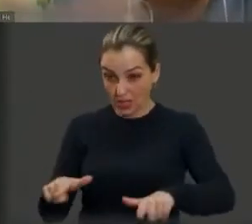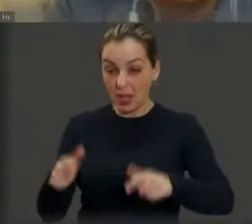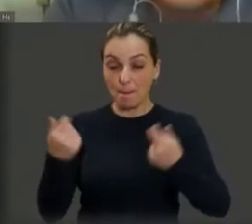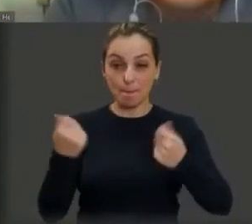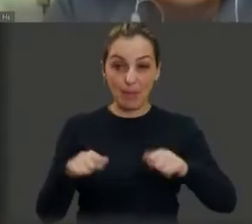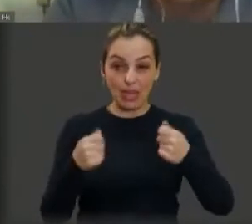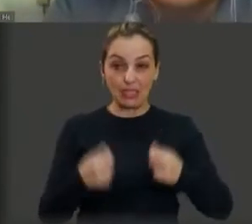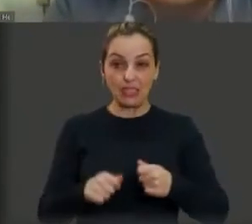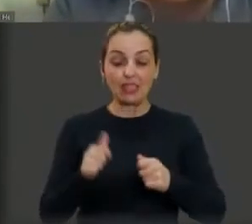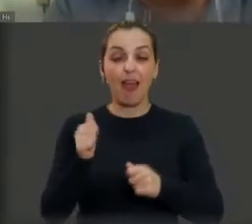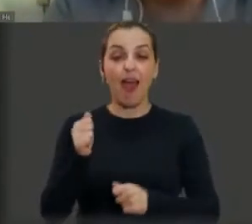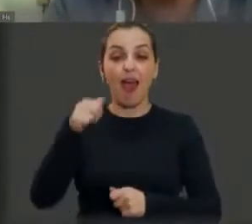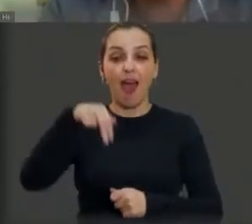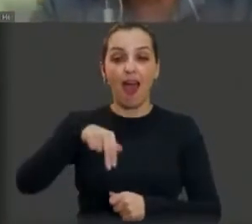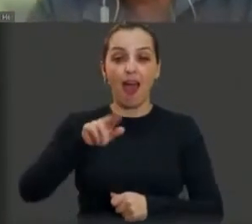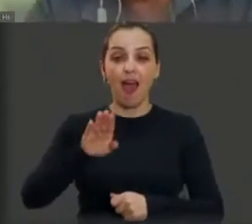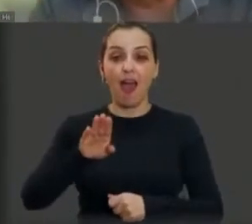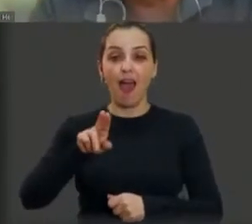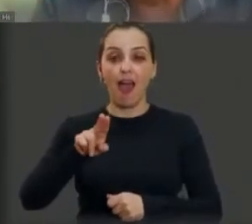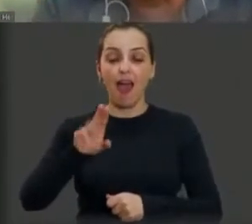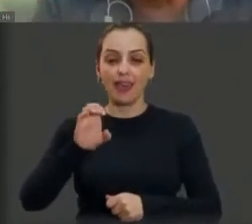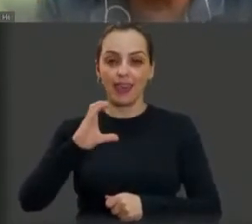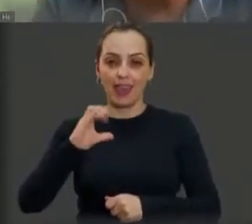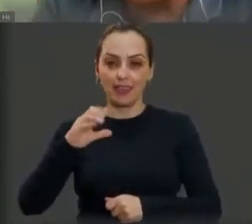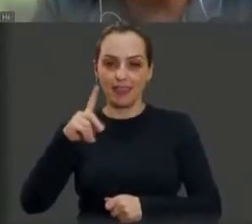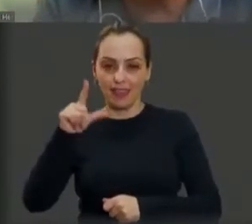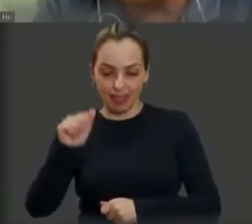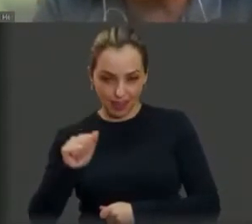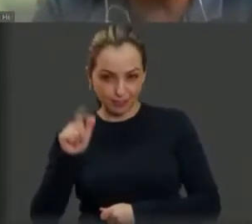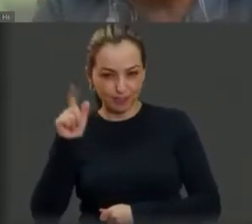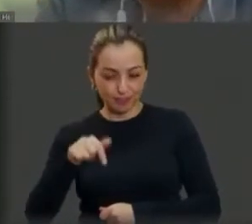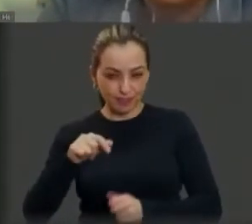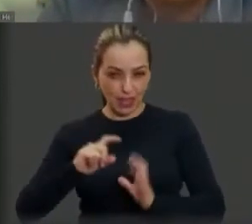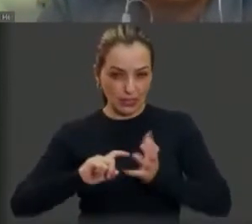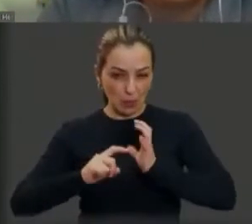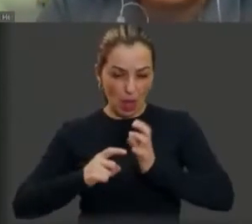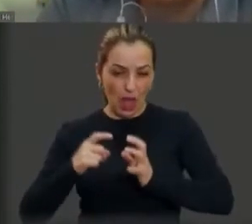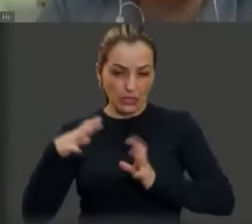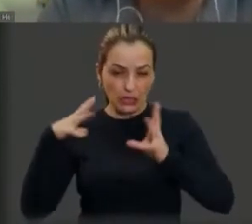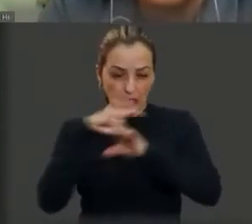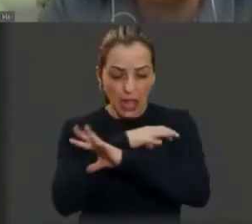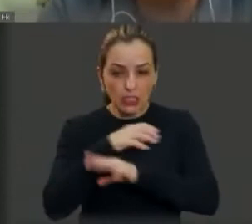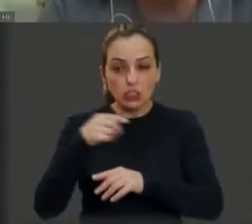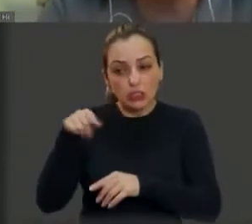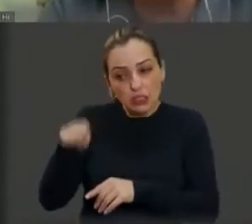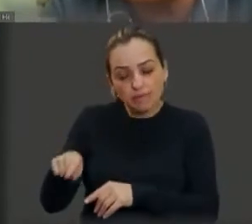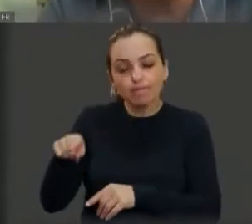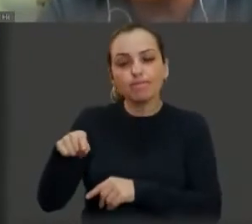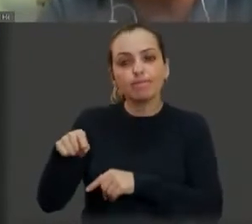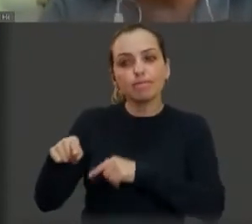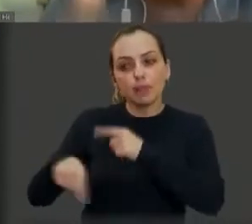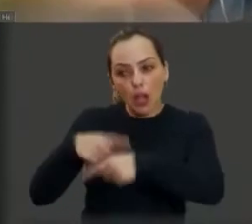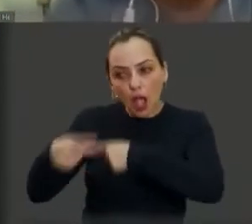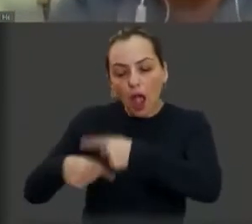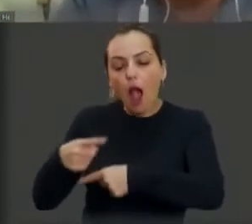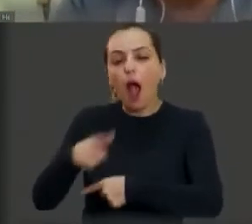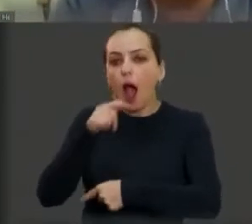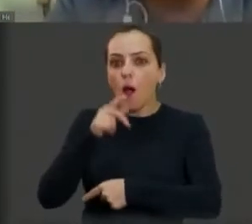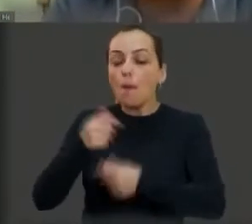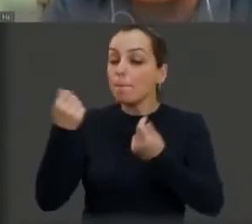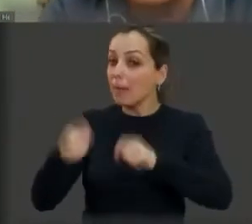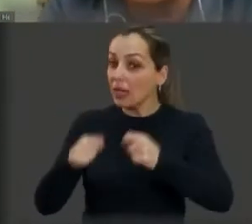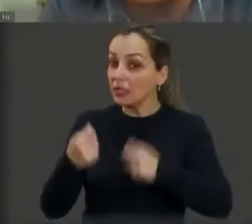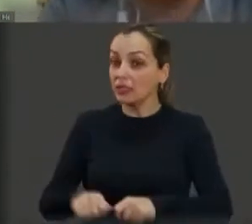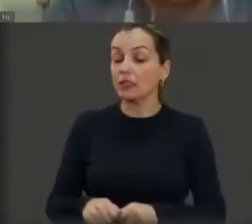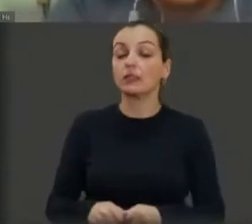aquecida, que os aquecedores que vêm do Estreira estão lá, foi feita a casa de máquina, mas ainda não foi ligado, não